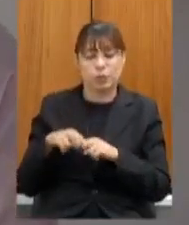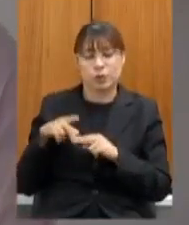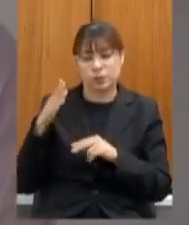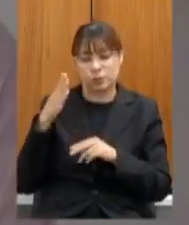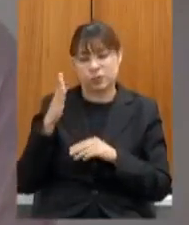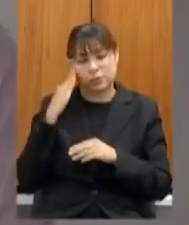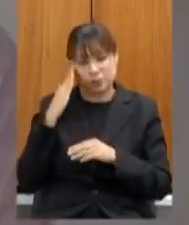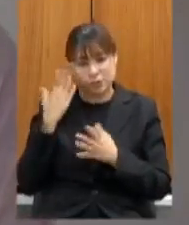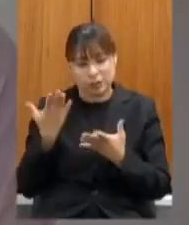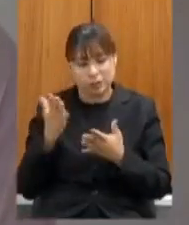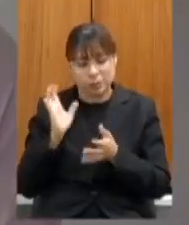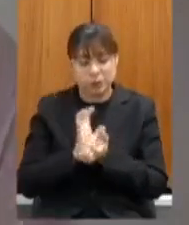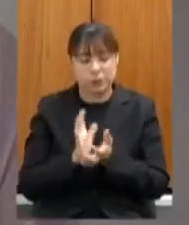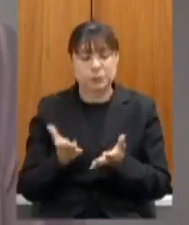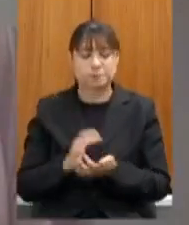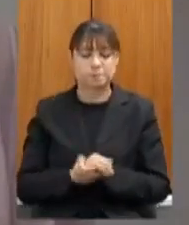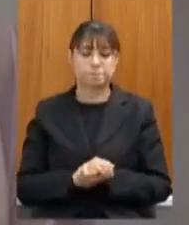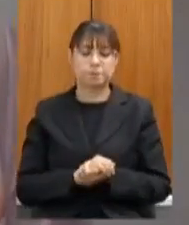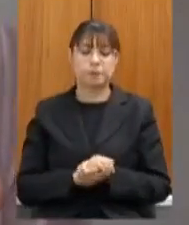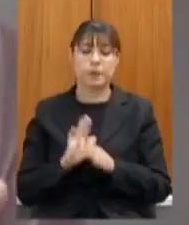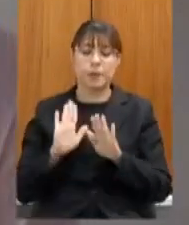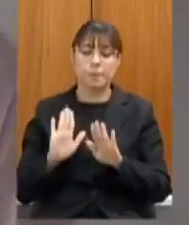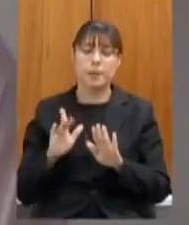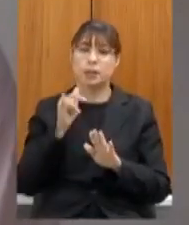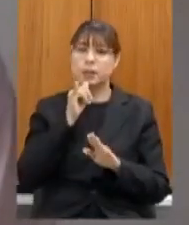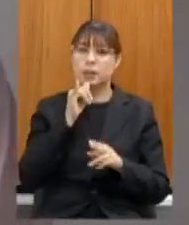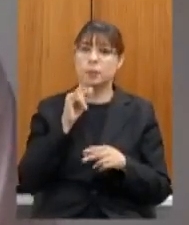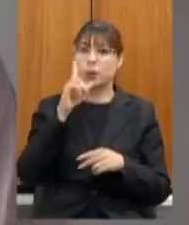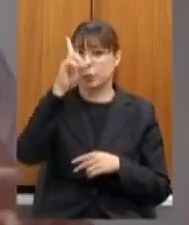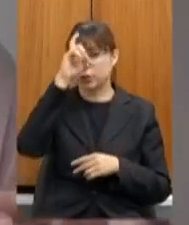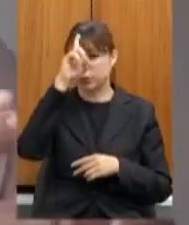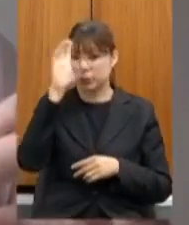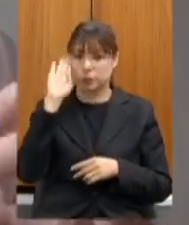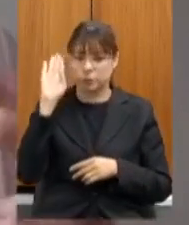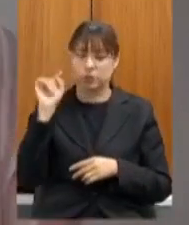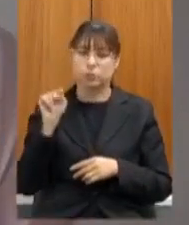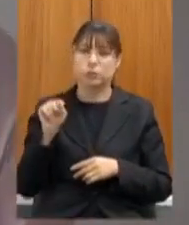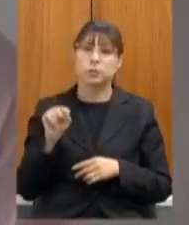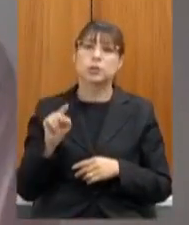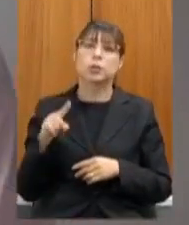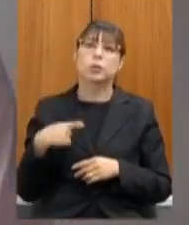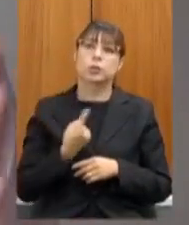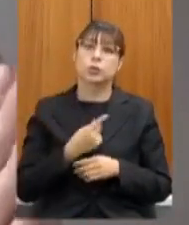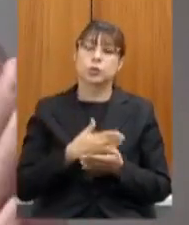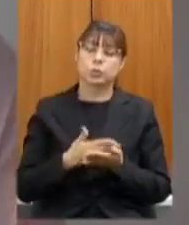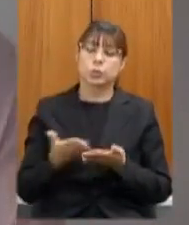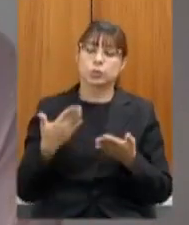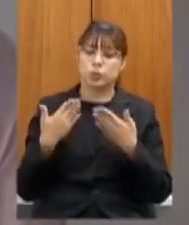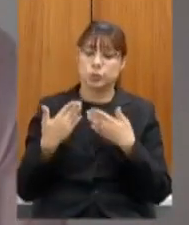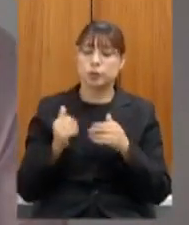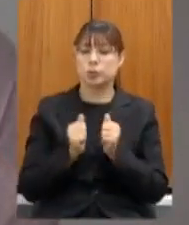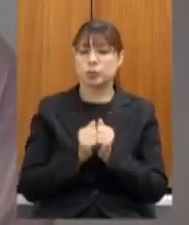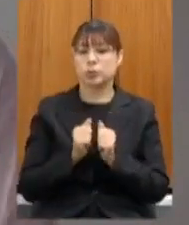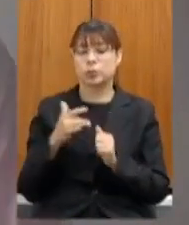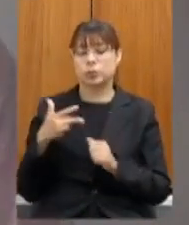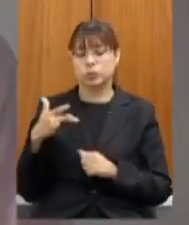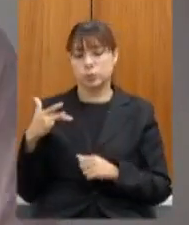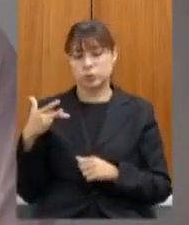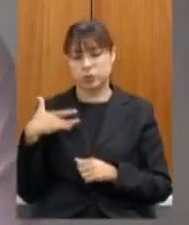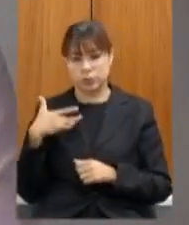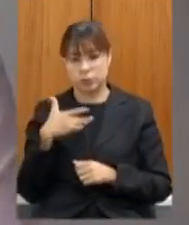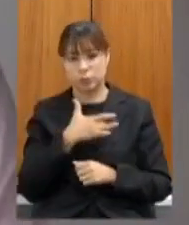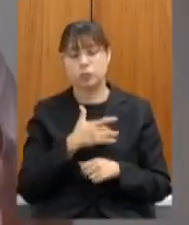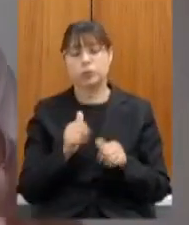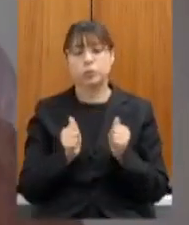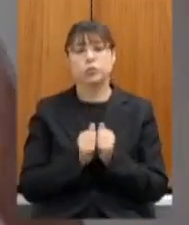mas no caso específico do hospital a gente tem conversado com a saúde juntamente